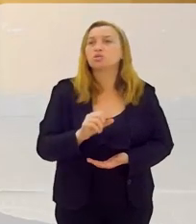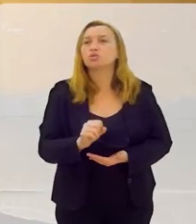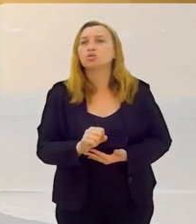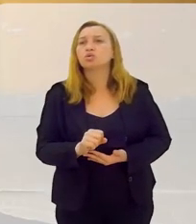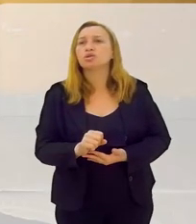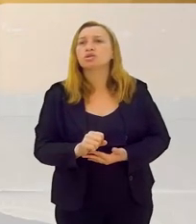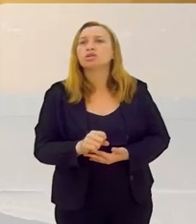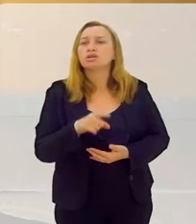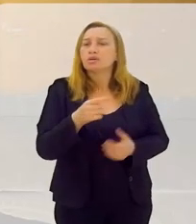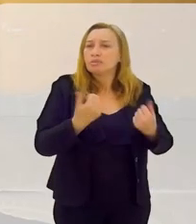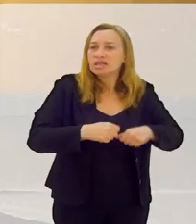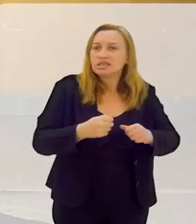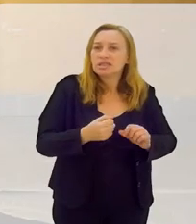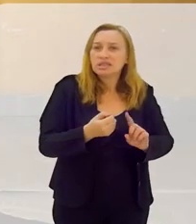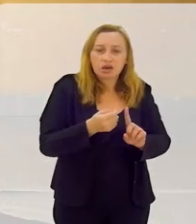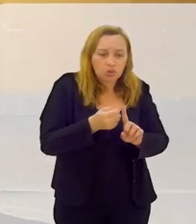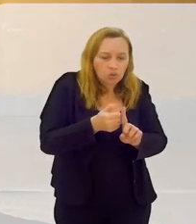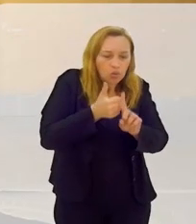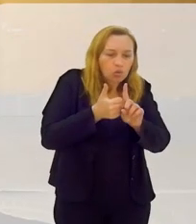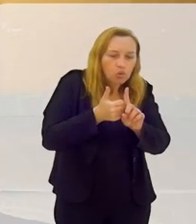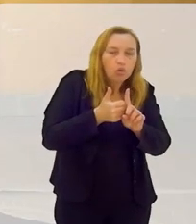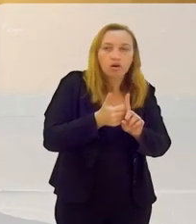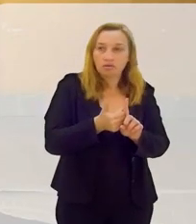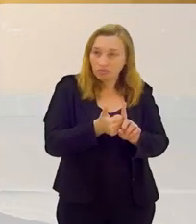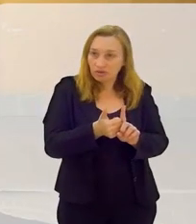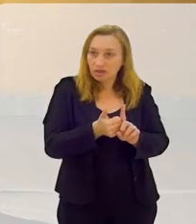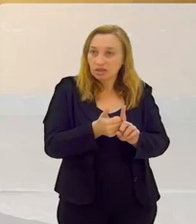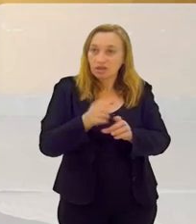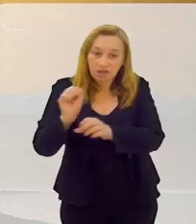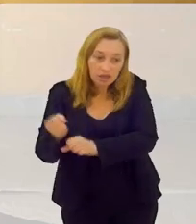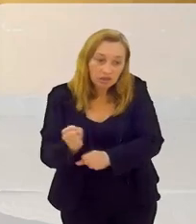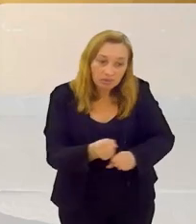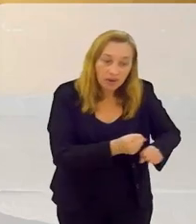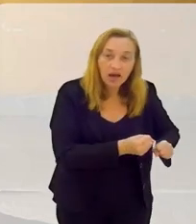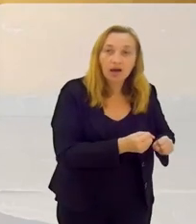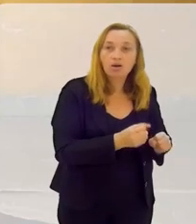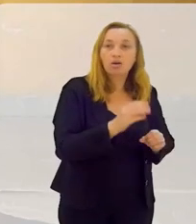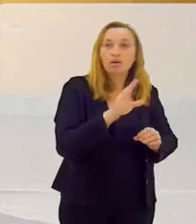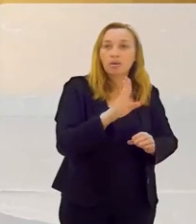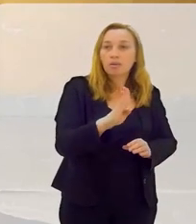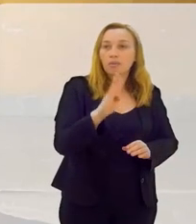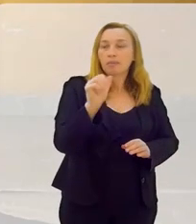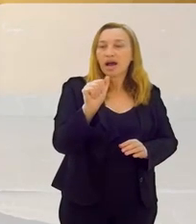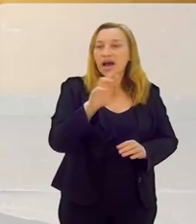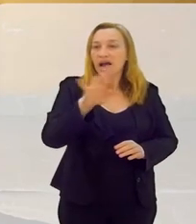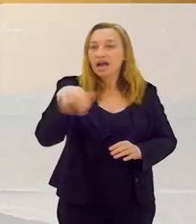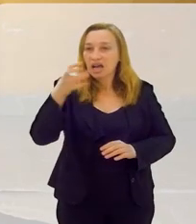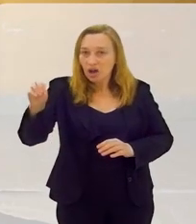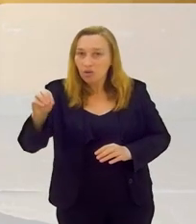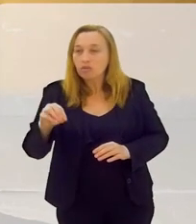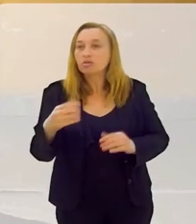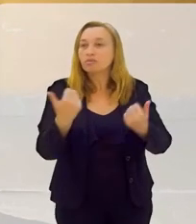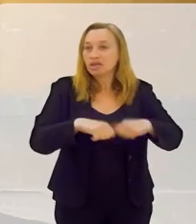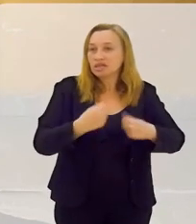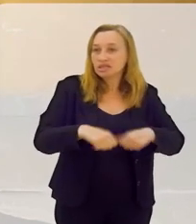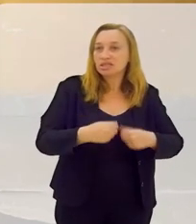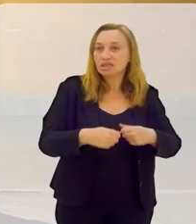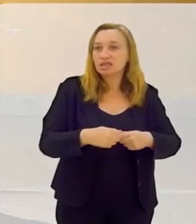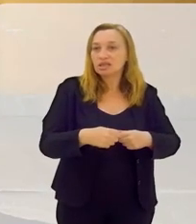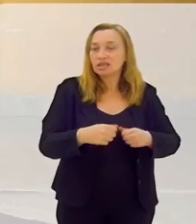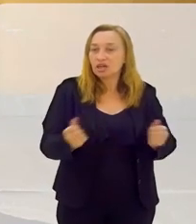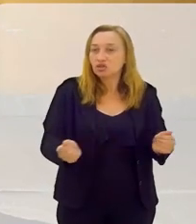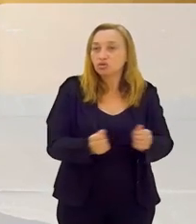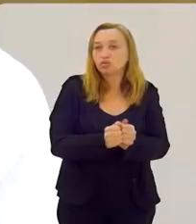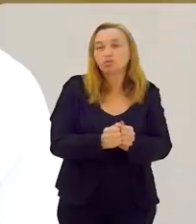que você precisa acender uma vela, que você precisa passar uma vassoura no barracão, que você precisa estar